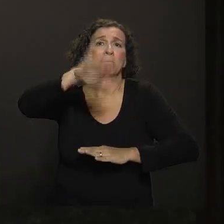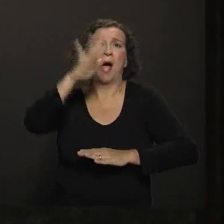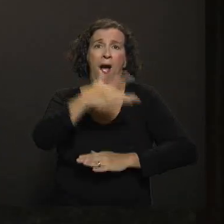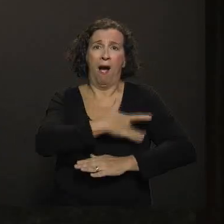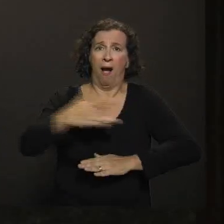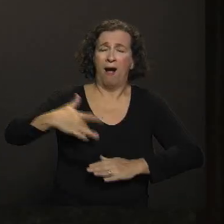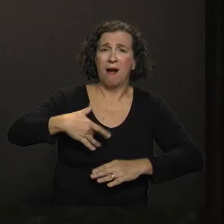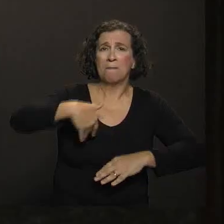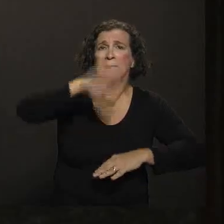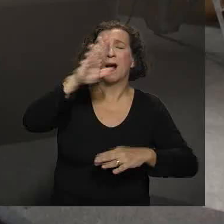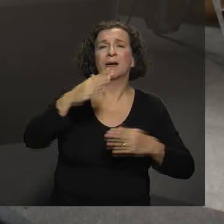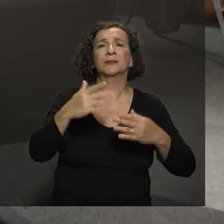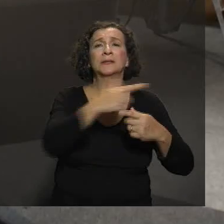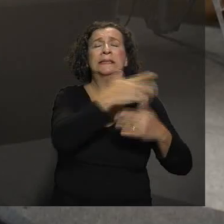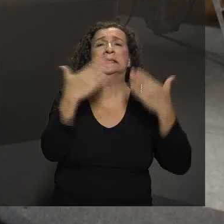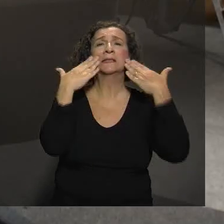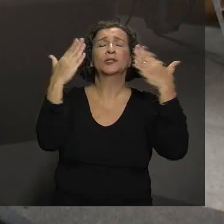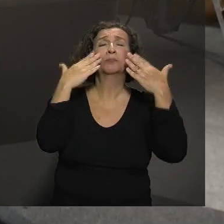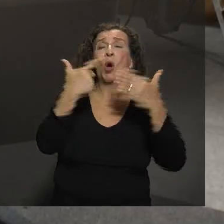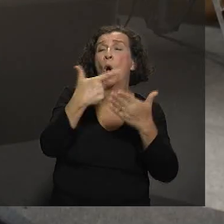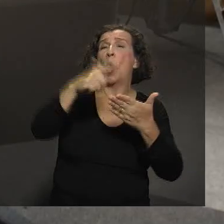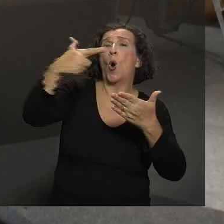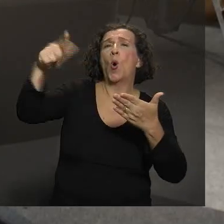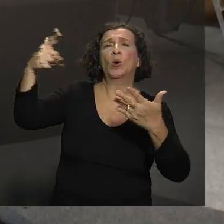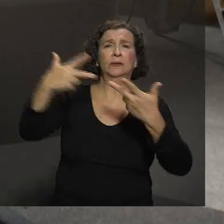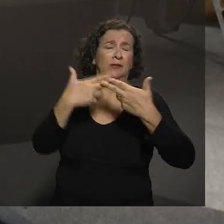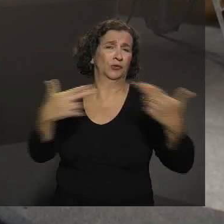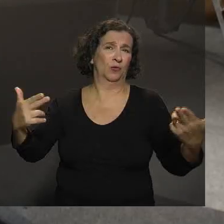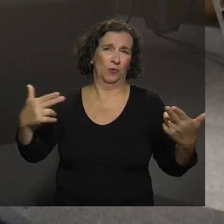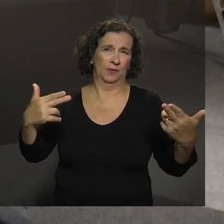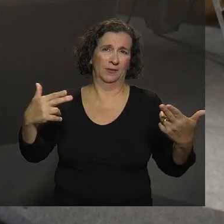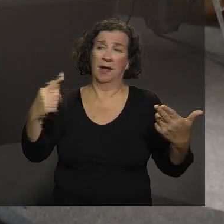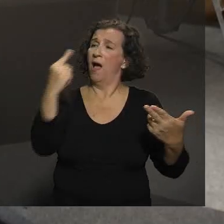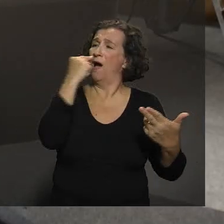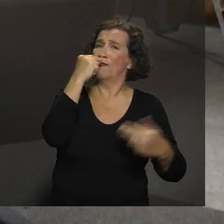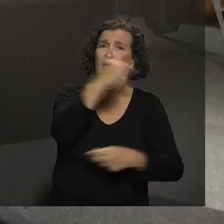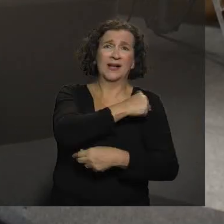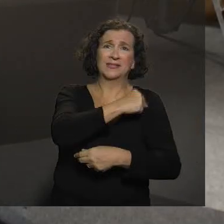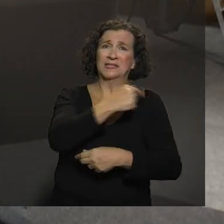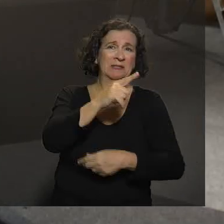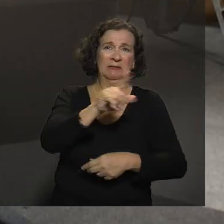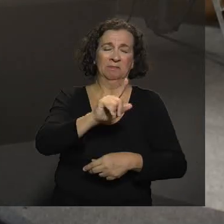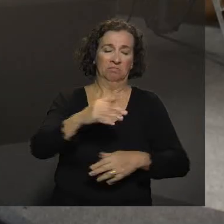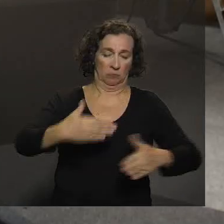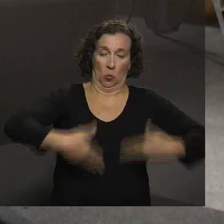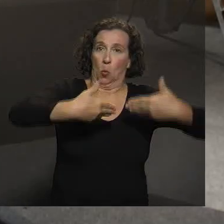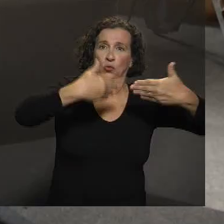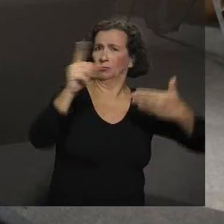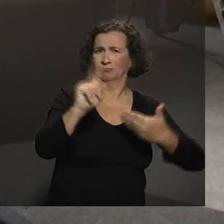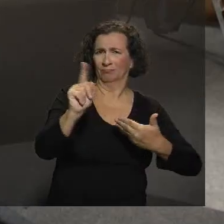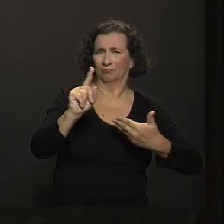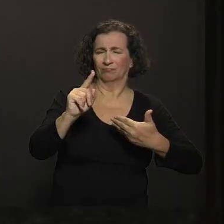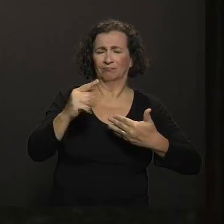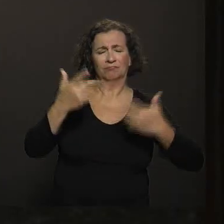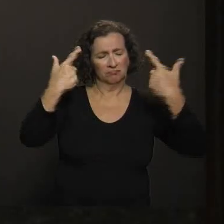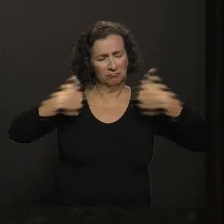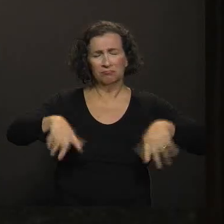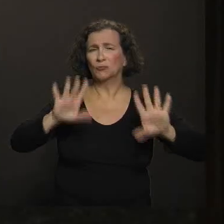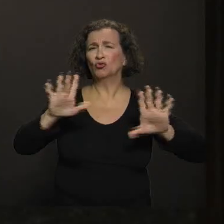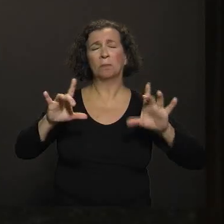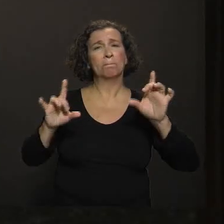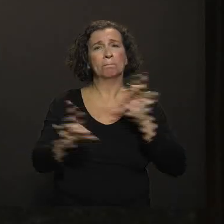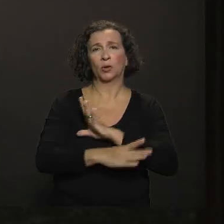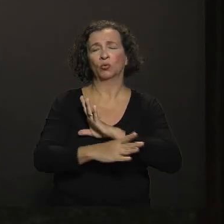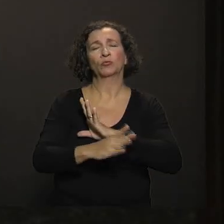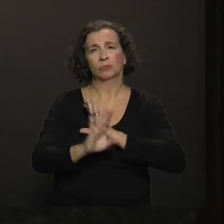vacinas. Eles são expostos a outras formas do que as vacinas. Não tem nada de hiperestimulação do sistema imune. Nada,